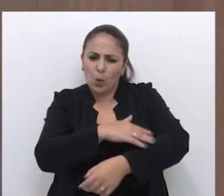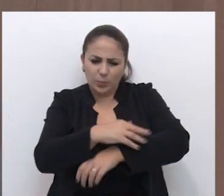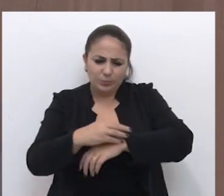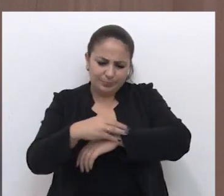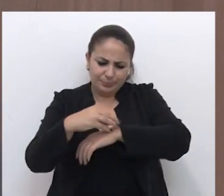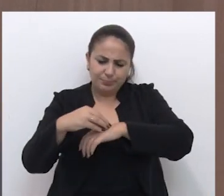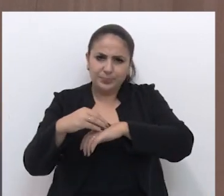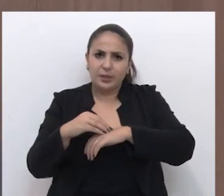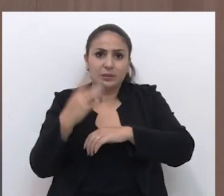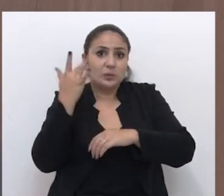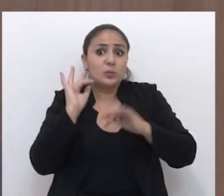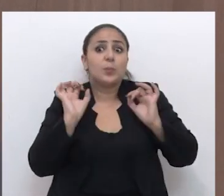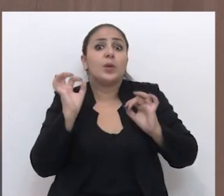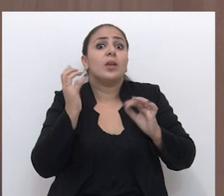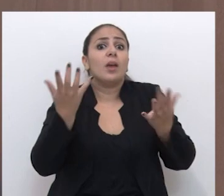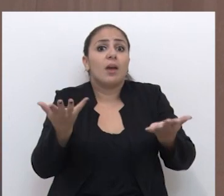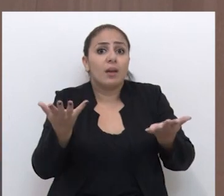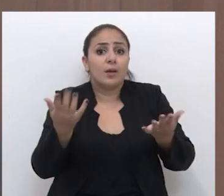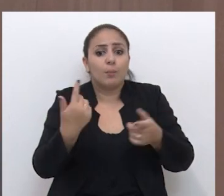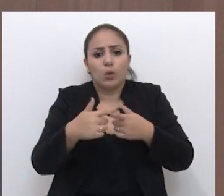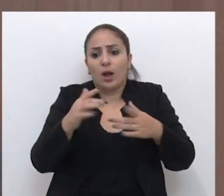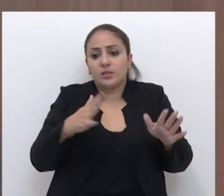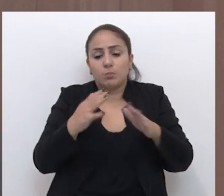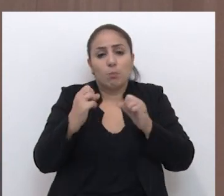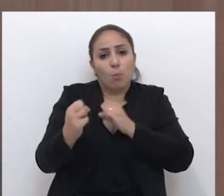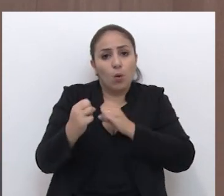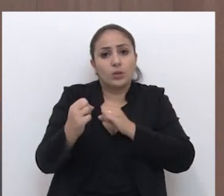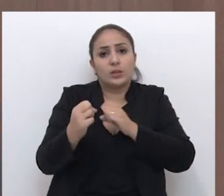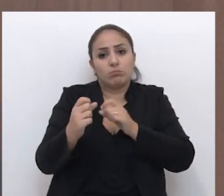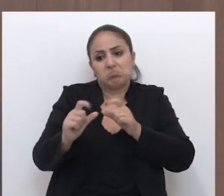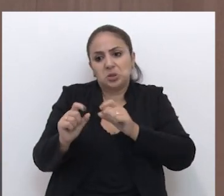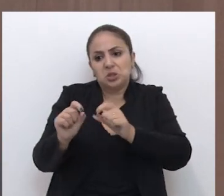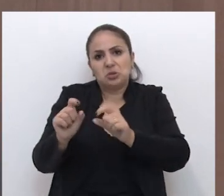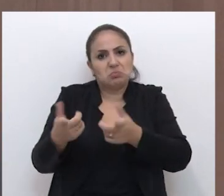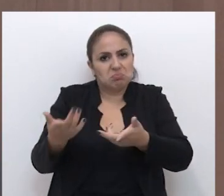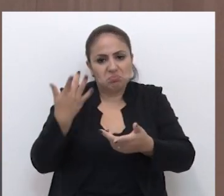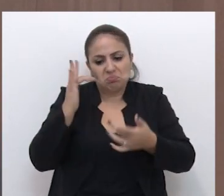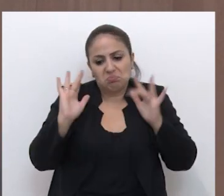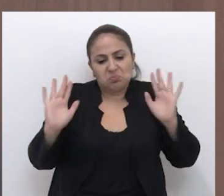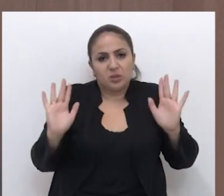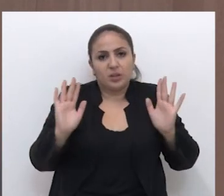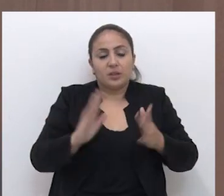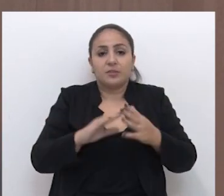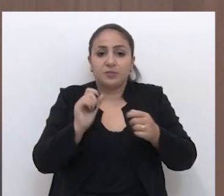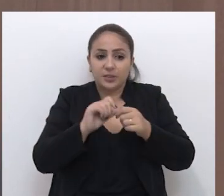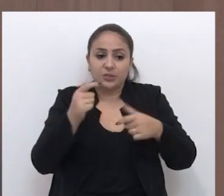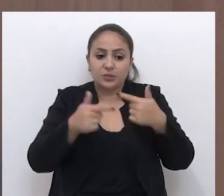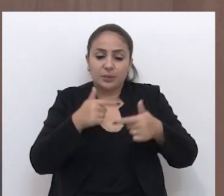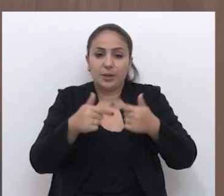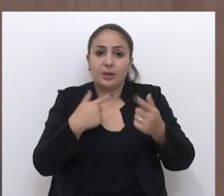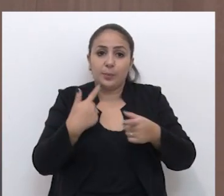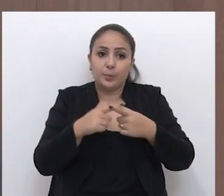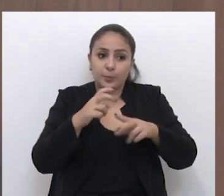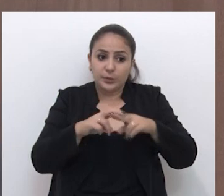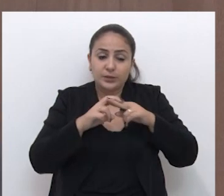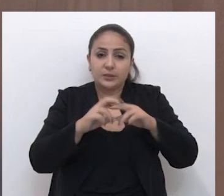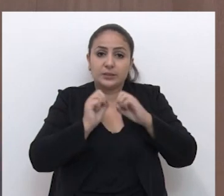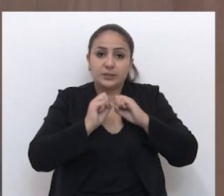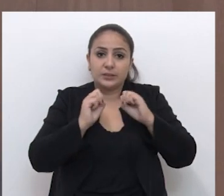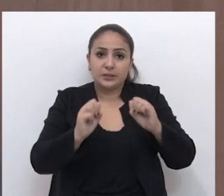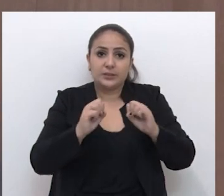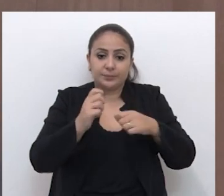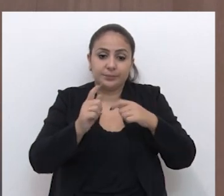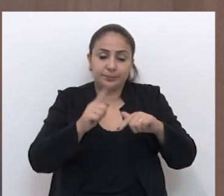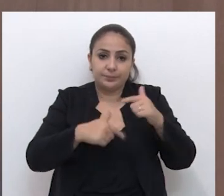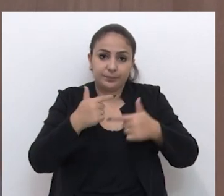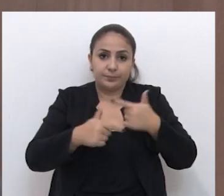não se sabe do que, mas possivelmente de alguma infestação, até mesmo de algum inseto que tem naquela região. Então, vai ser feito esse trabalho. Por parte